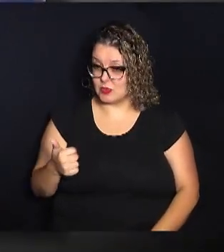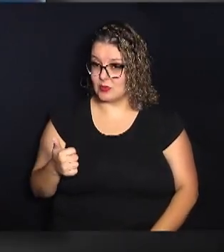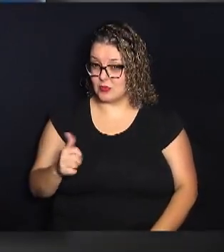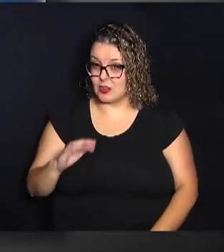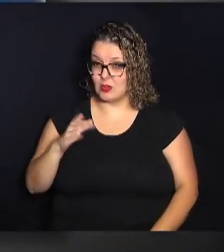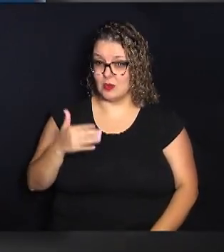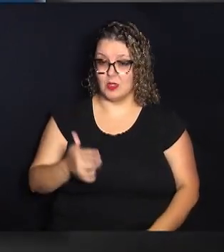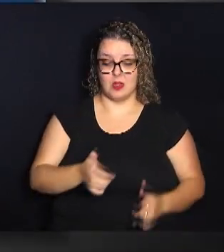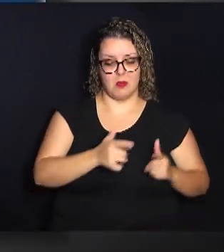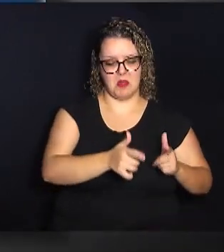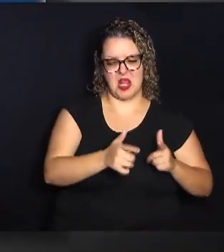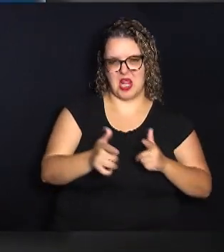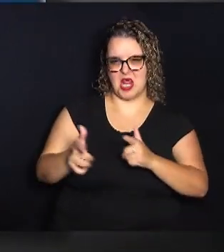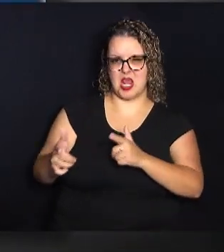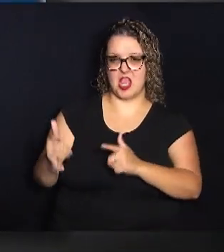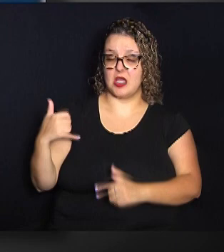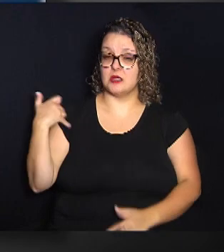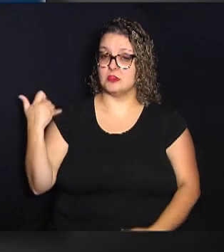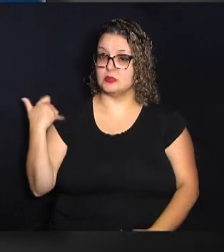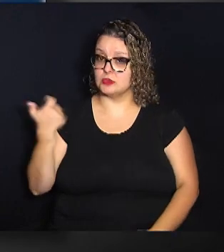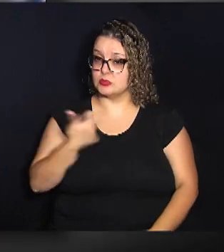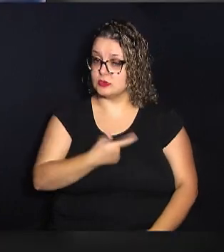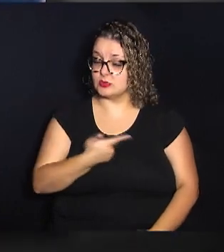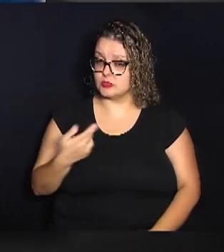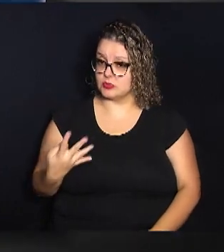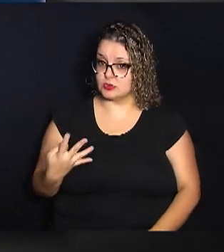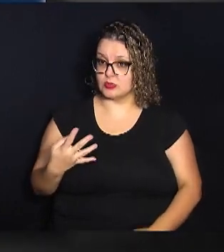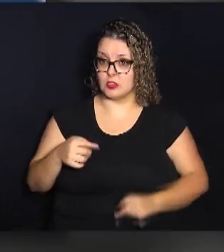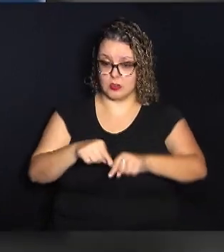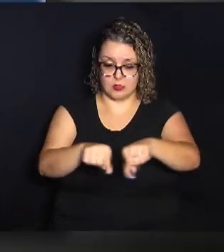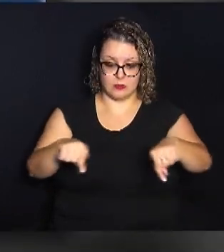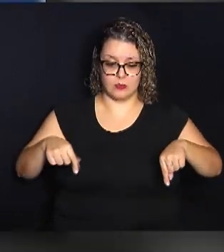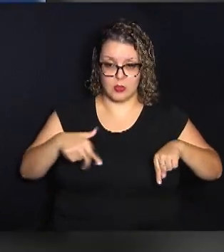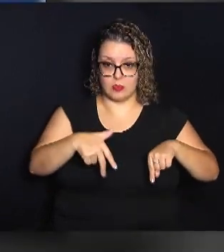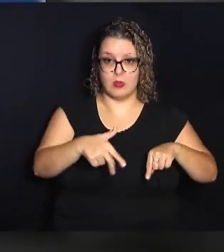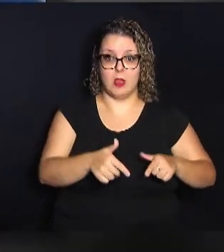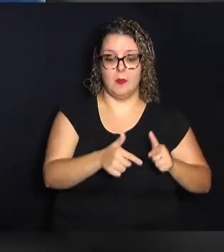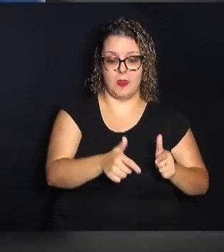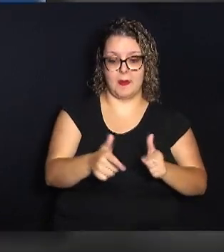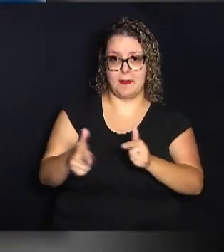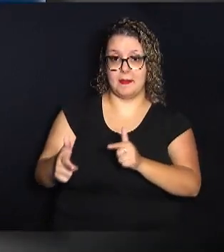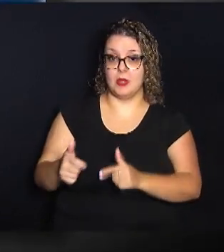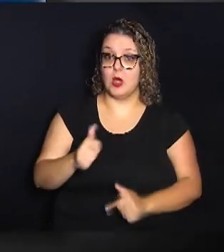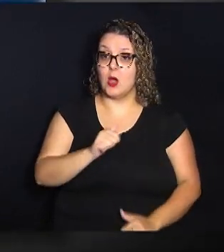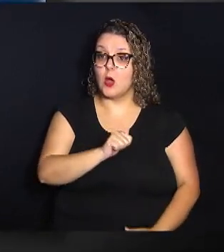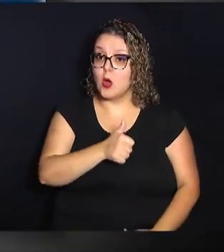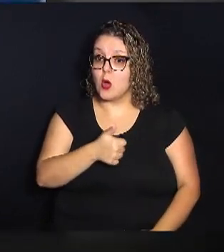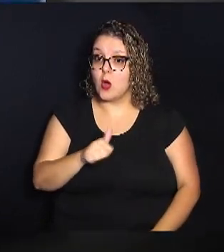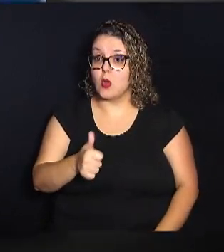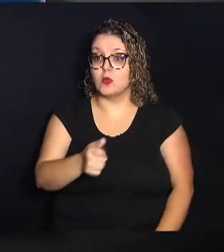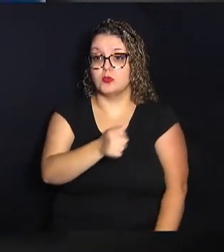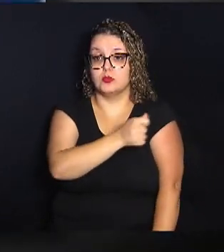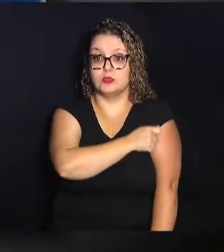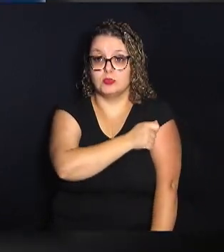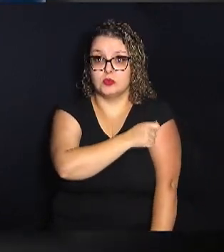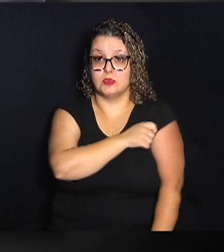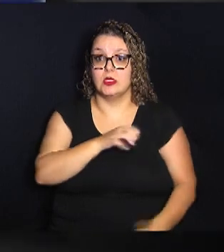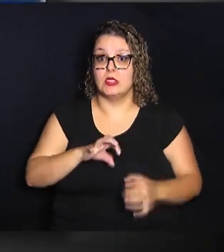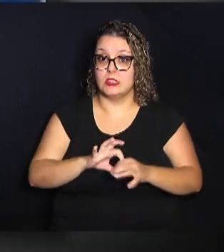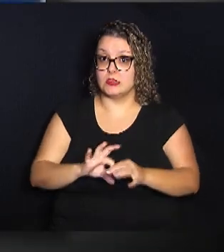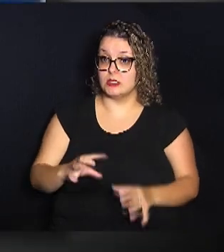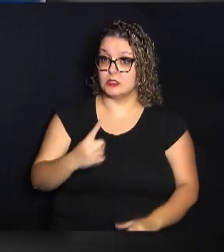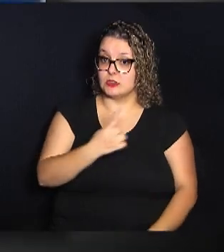um atirador de 24 anos invadiu a sala de aula e matou 11 alunos, deixando 13